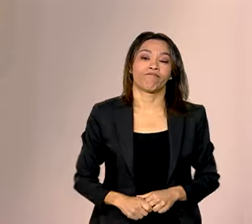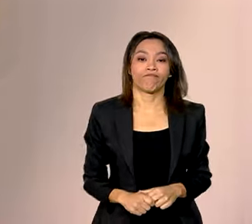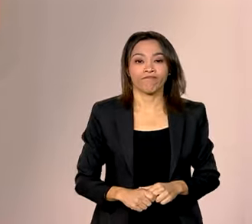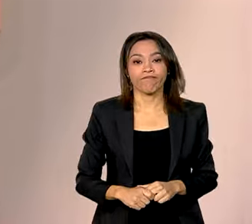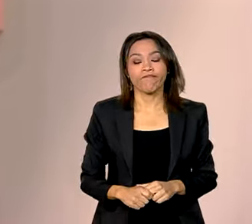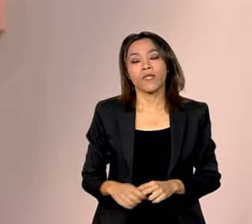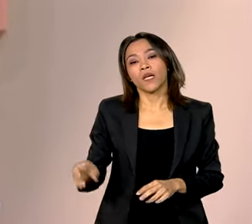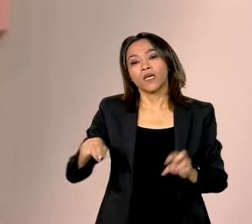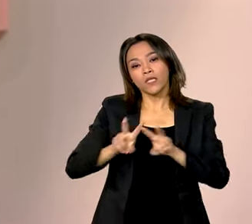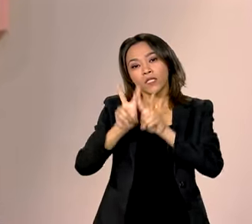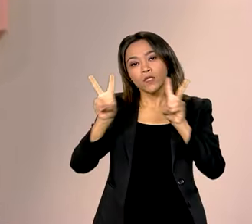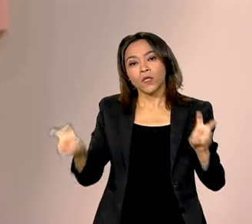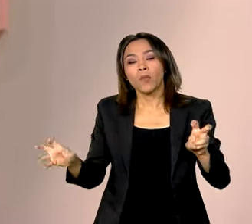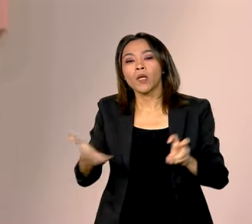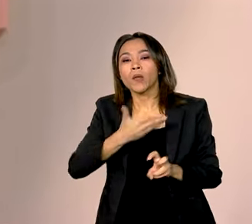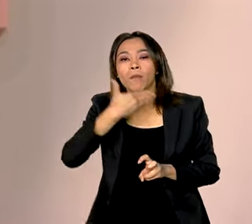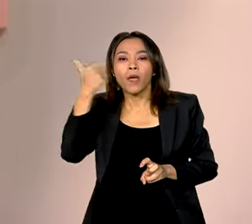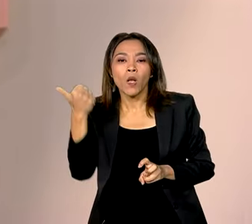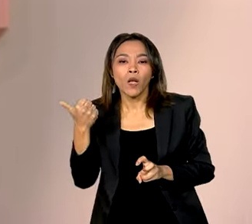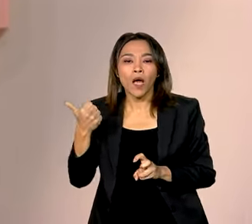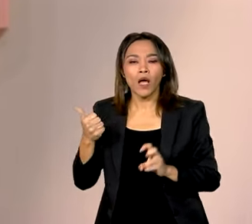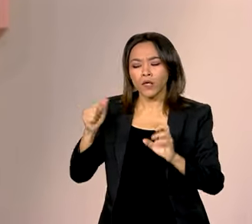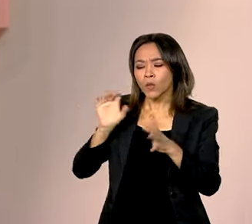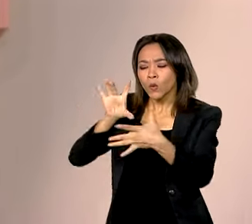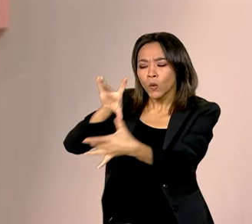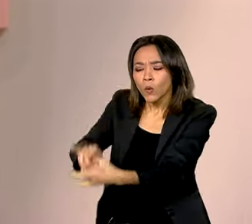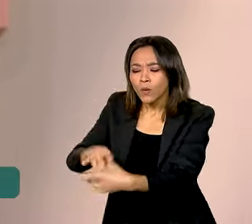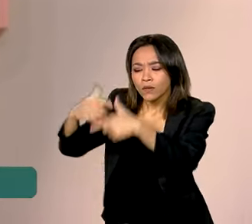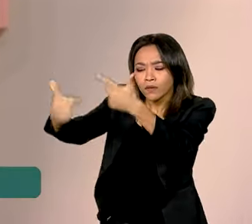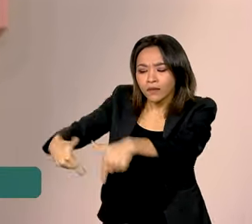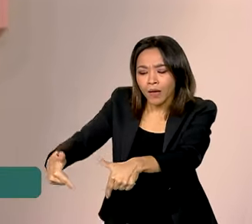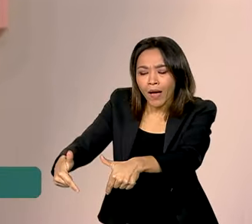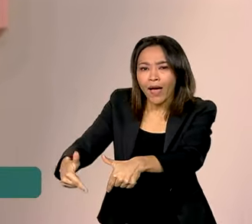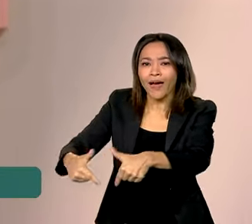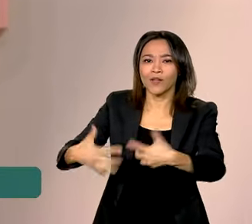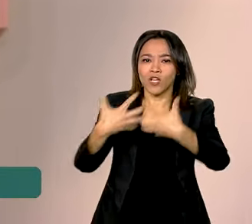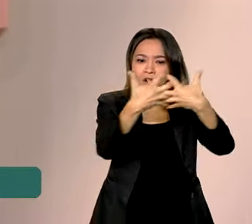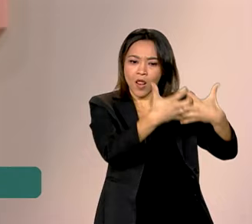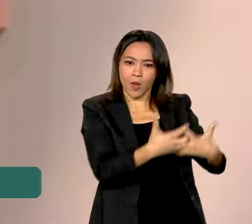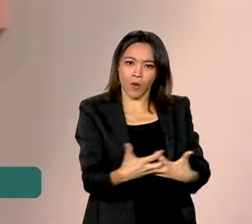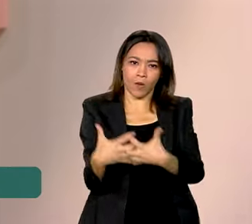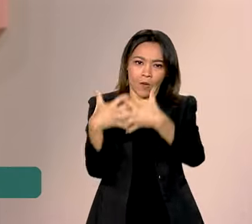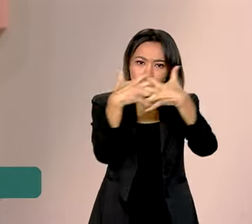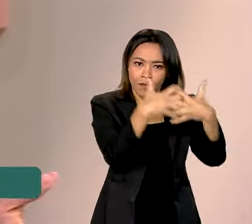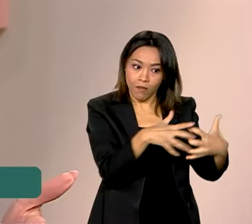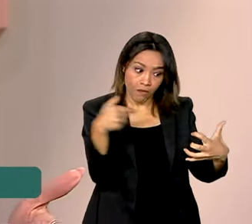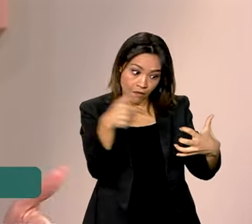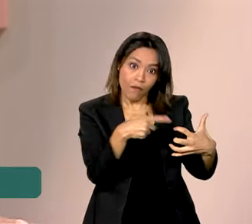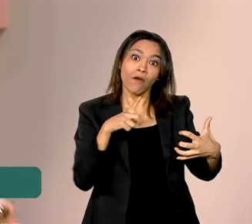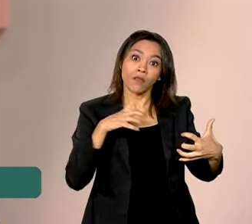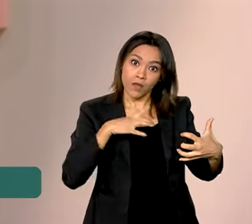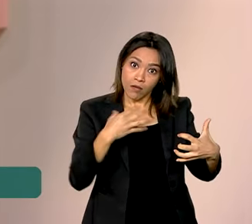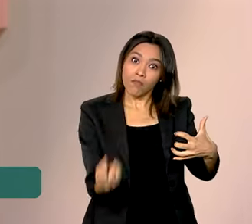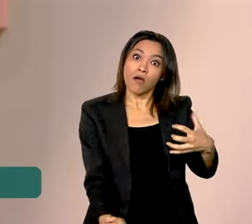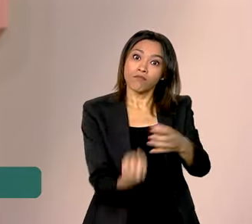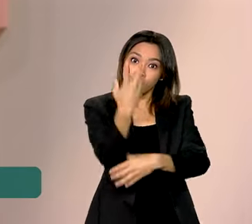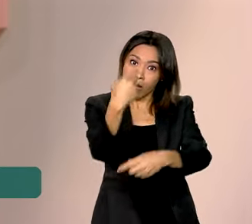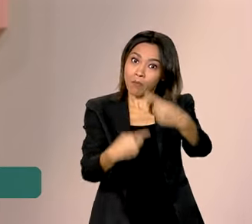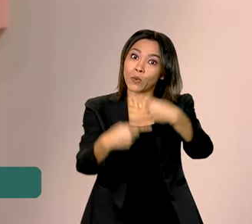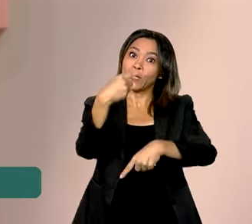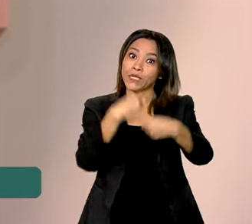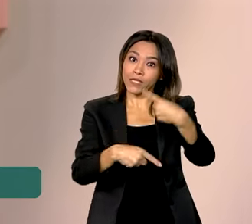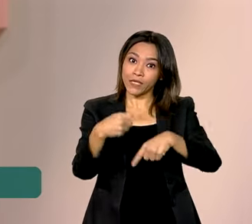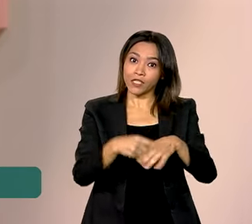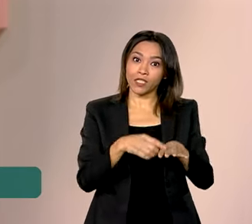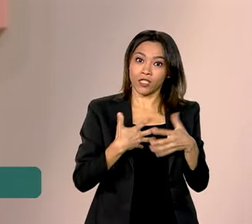E por falar em melhorar as condições de trabalho, os caminhoneiros vão contar, a partir de agora, com uma política nacional de pontos de